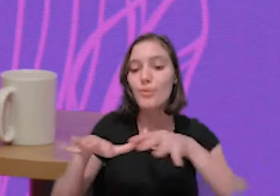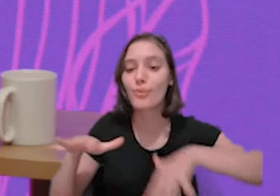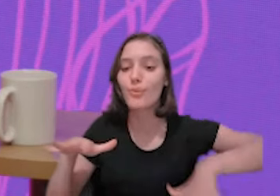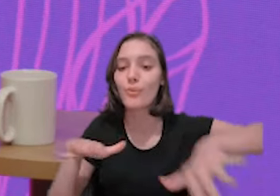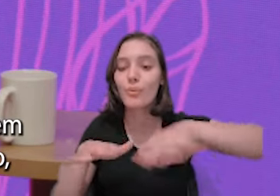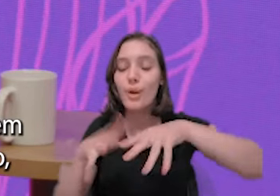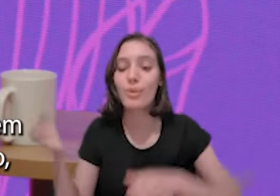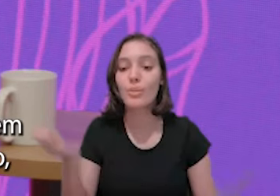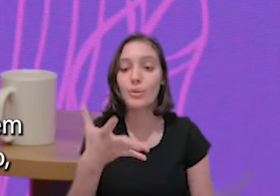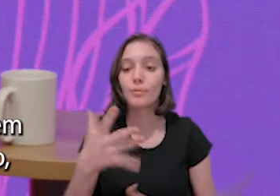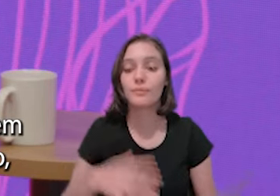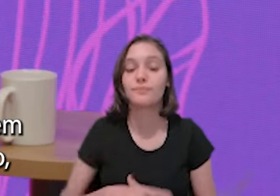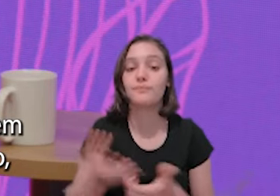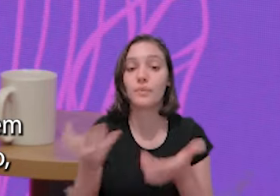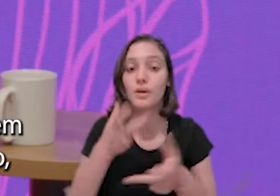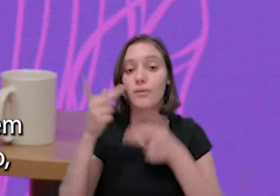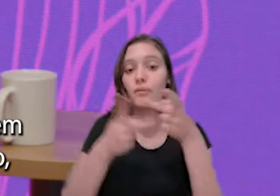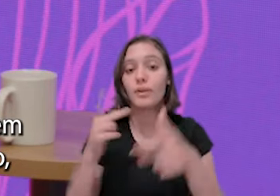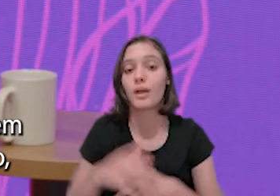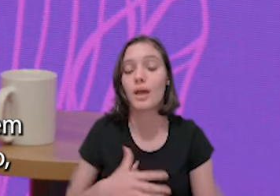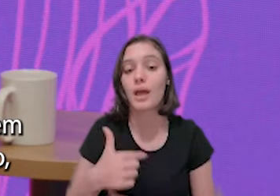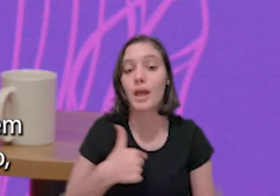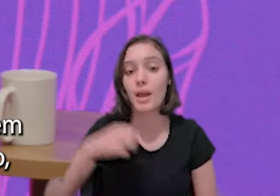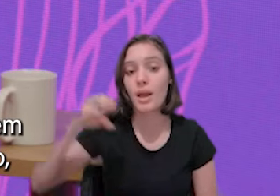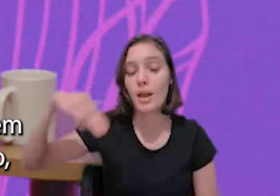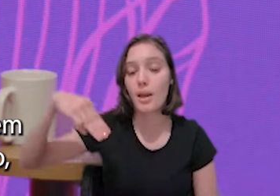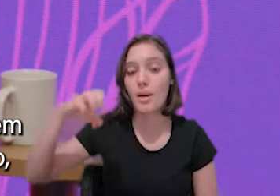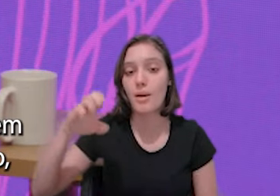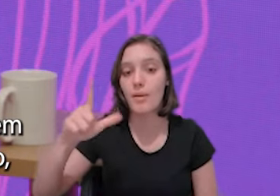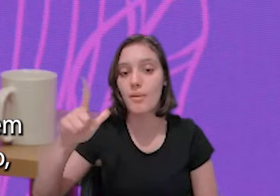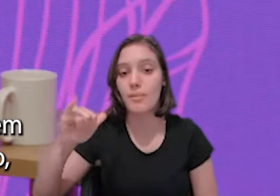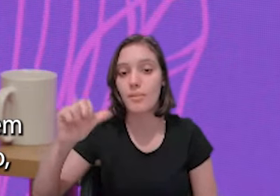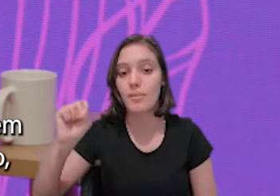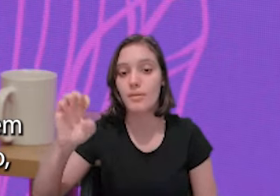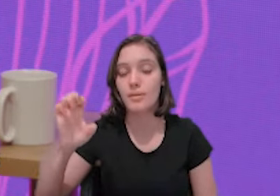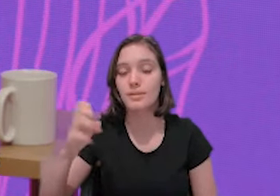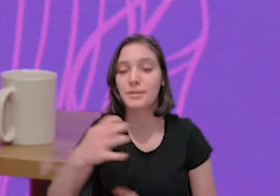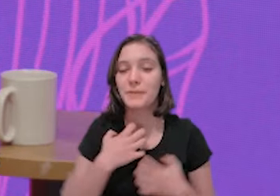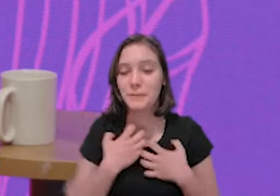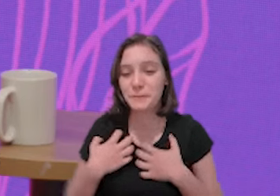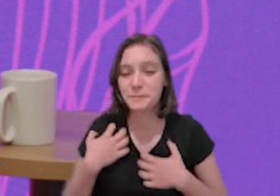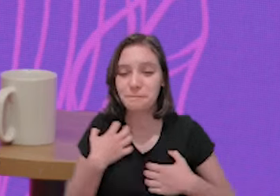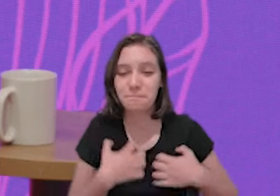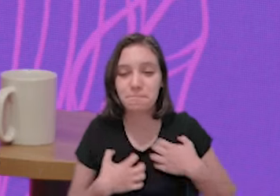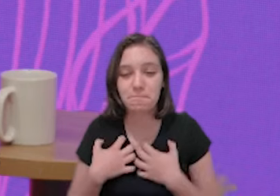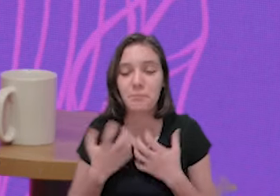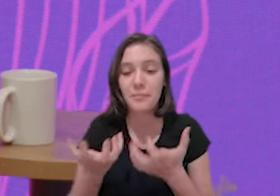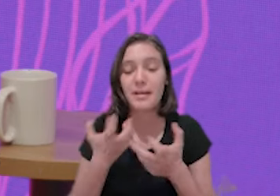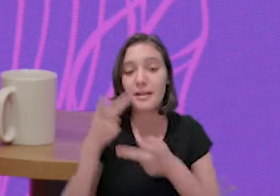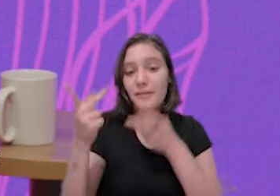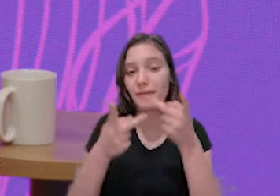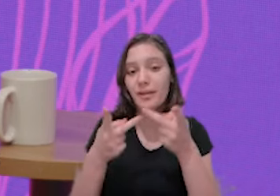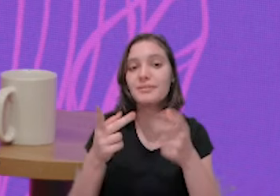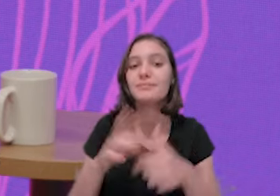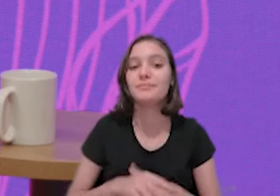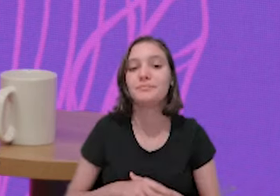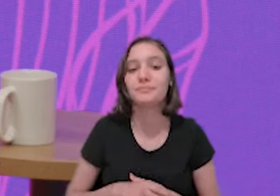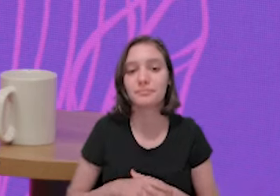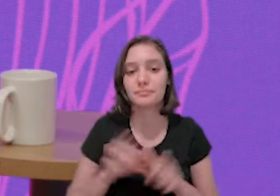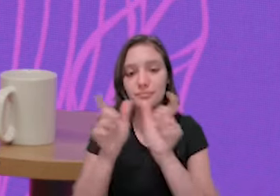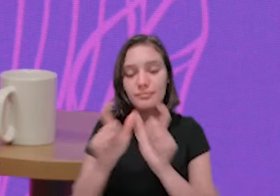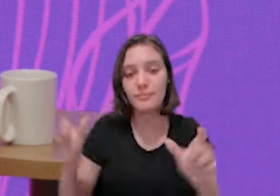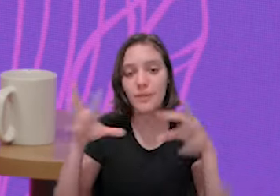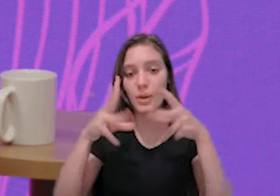ela ficou emocionada. Eu queria que você deixasse uma mensagem para as mulheres que estão nos assistindo, para as mulheres imigrantes, refugiadas,